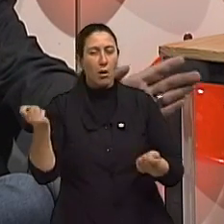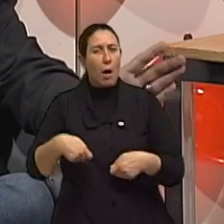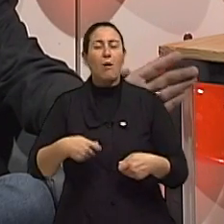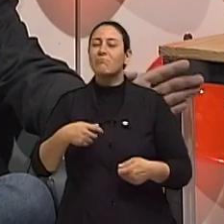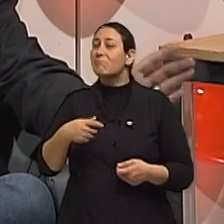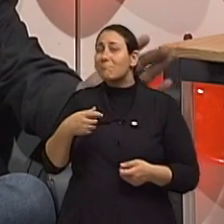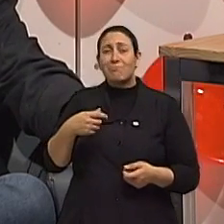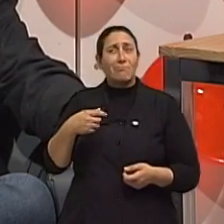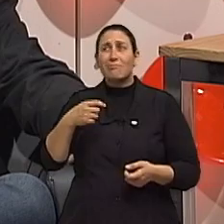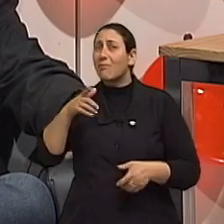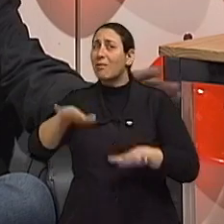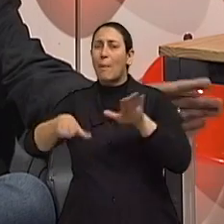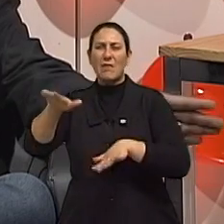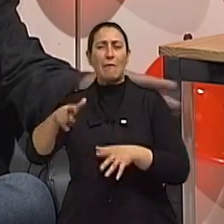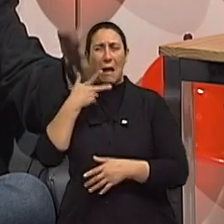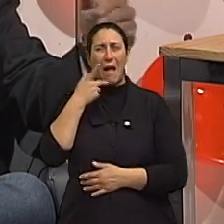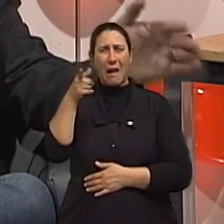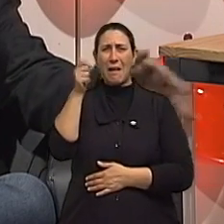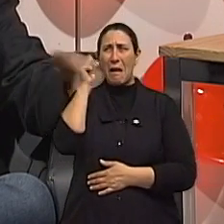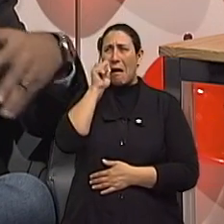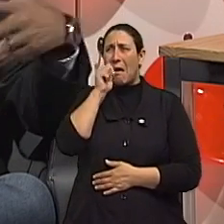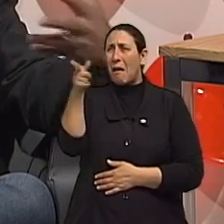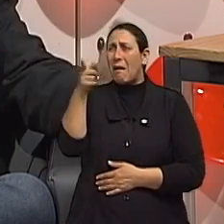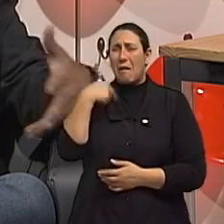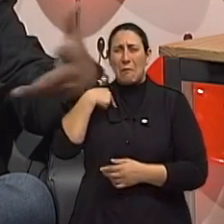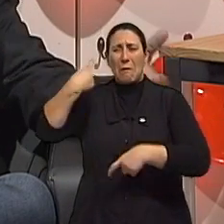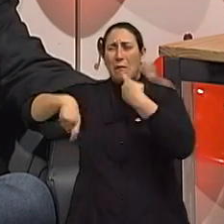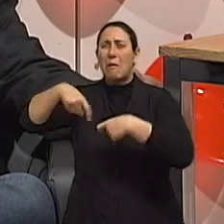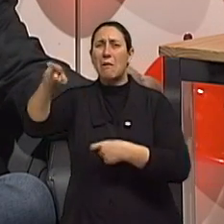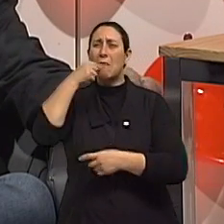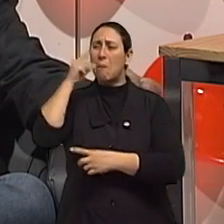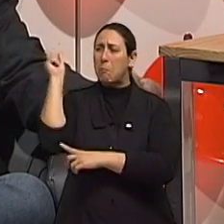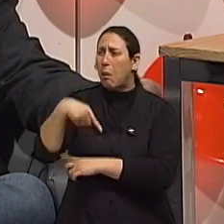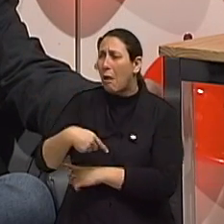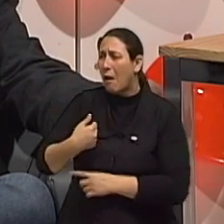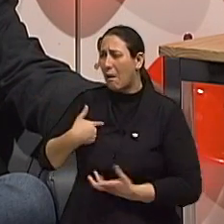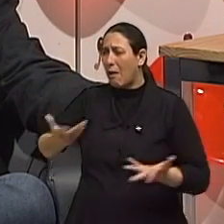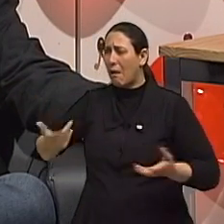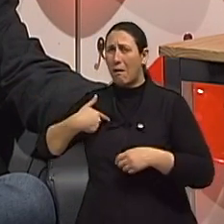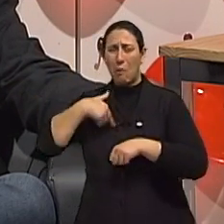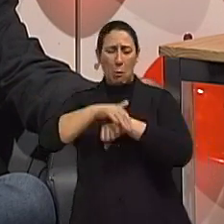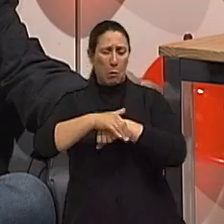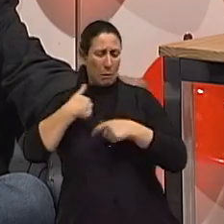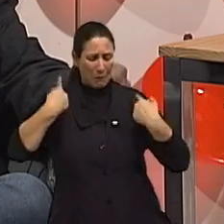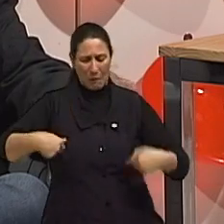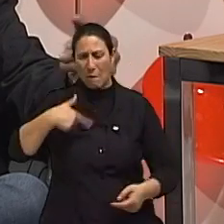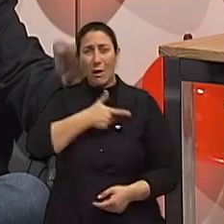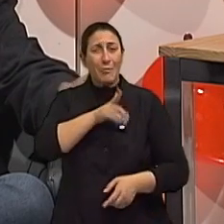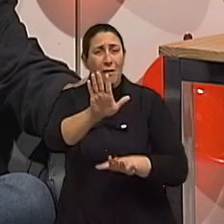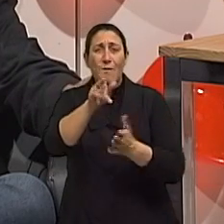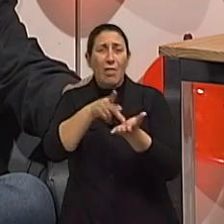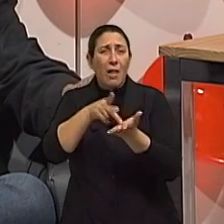ereção, é porque não gostou de mim, porque me achou velha, me achou feia, eu estou gordo, eu estou isso, não tem nada disso. E ele está louco de vontade de ter ereção, mas